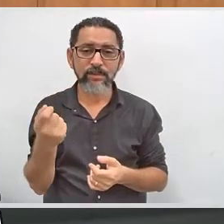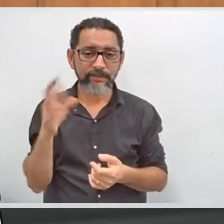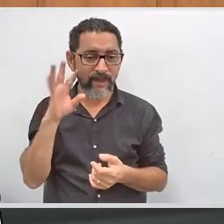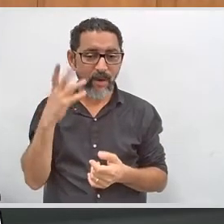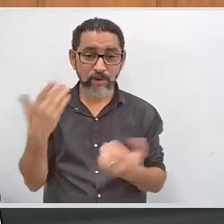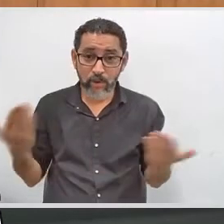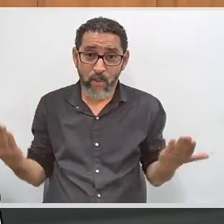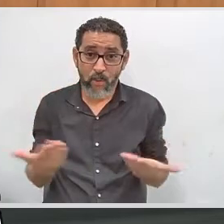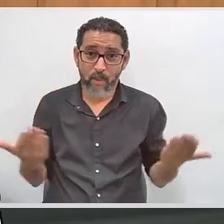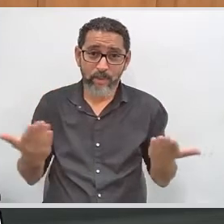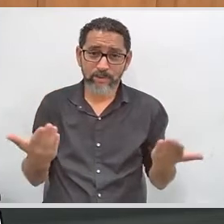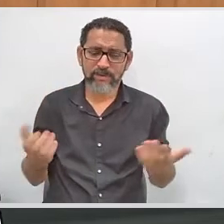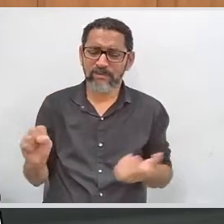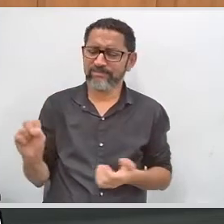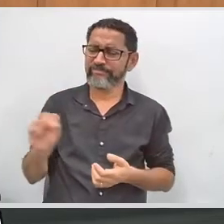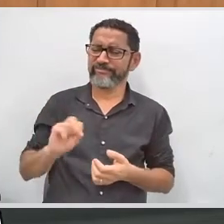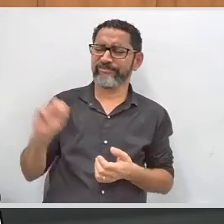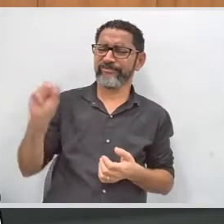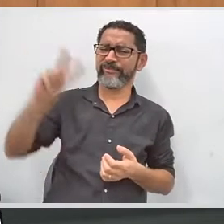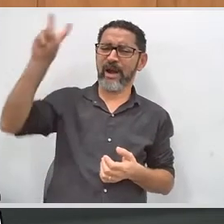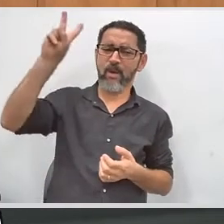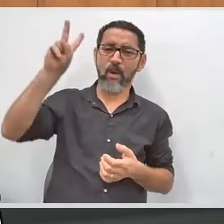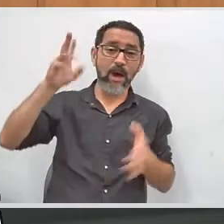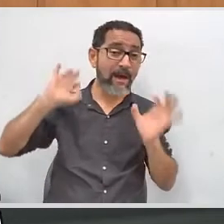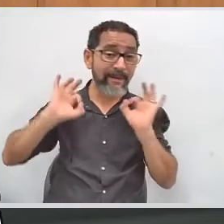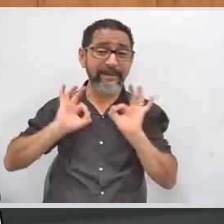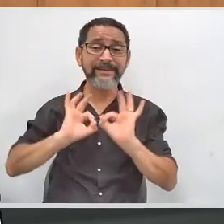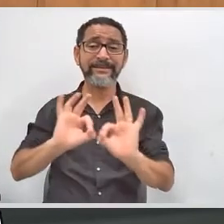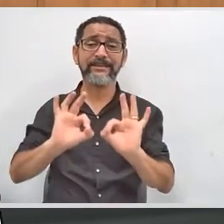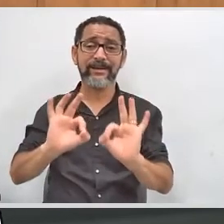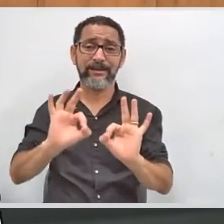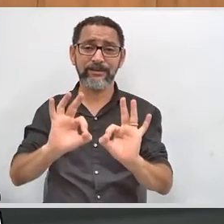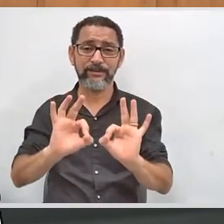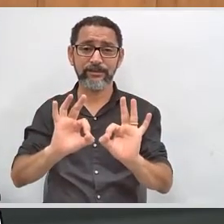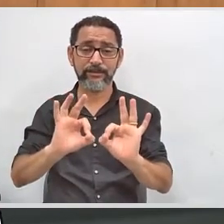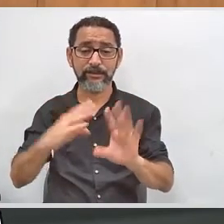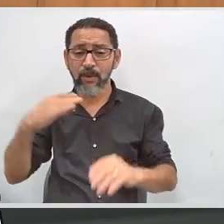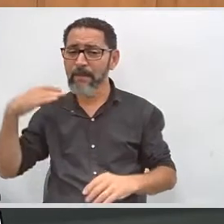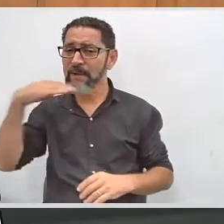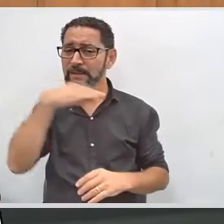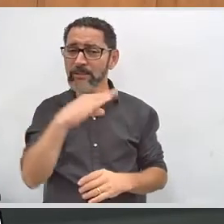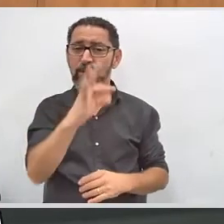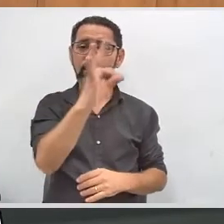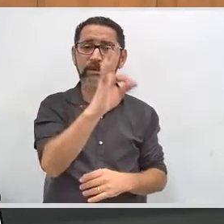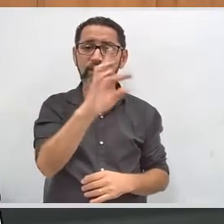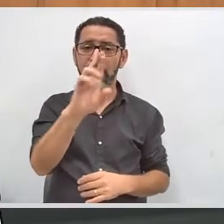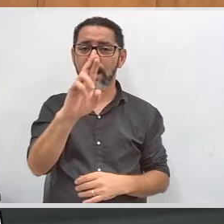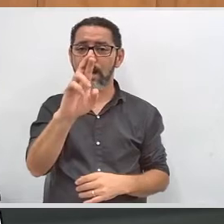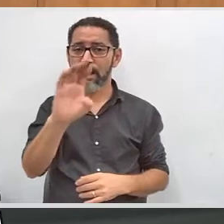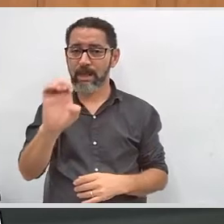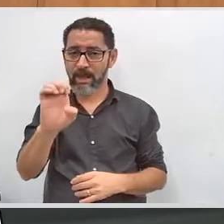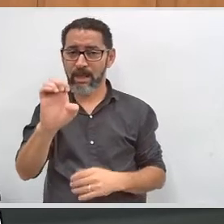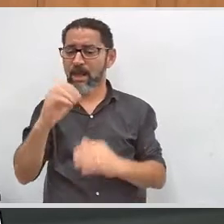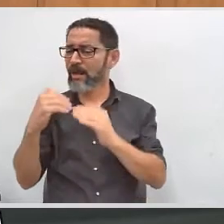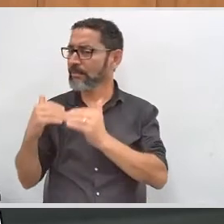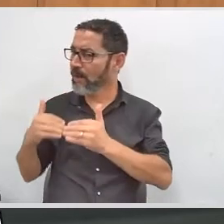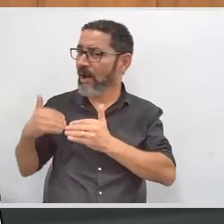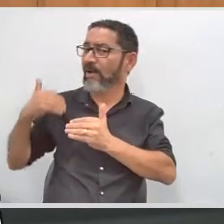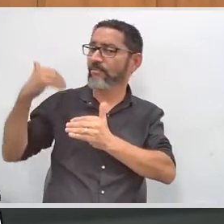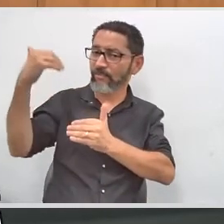valor muito grande para esse exercício de cidadania. Vejo um grande avanço no TRE, vejo também uma